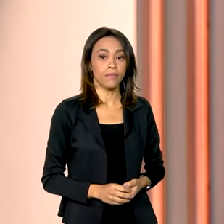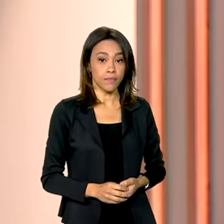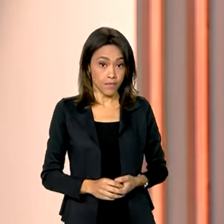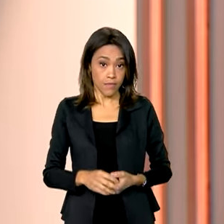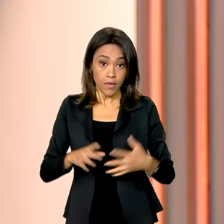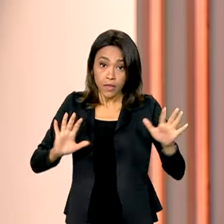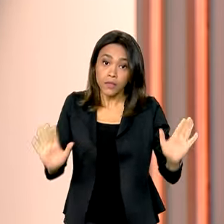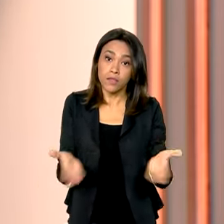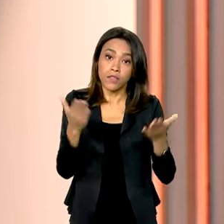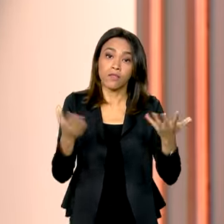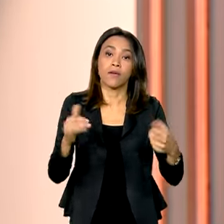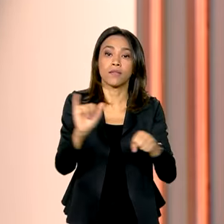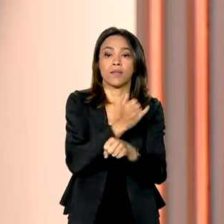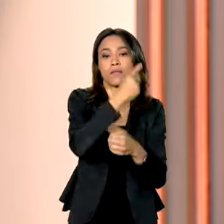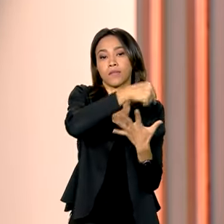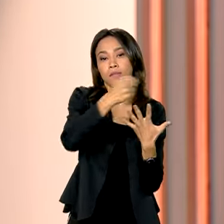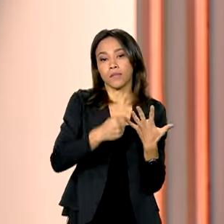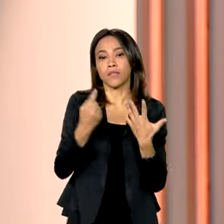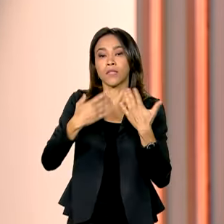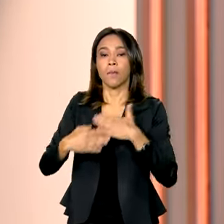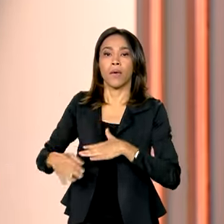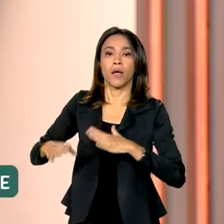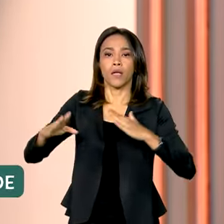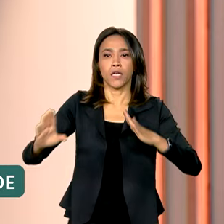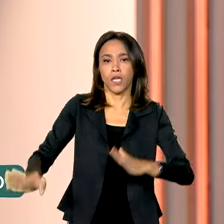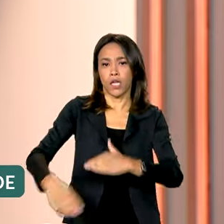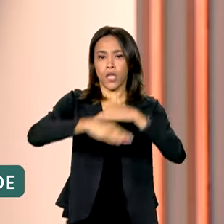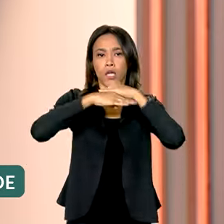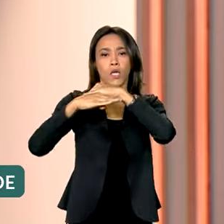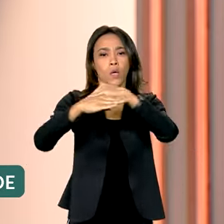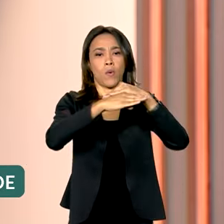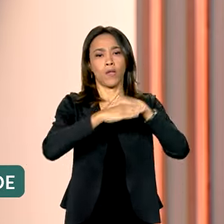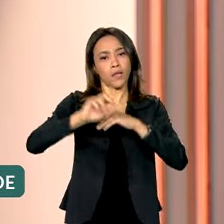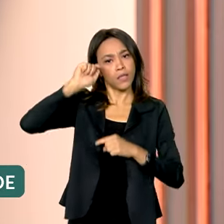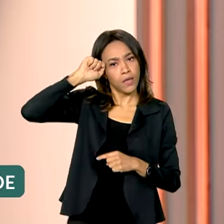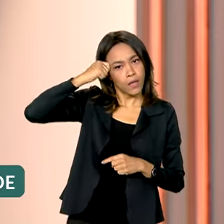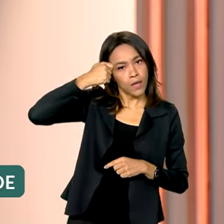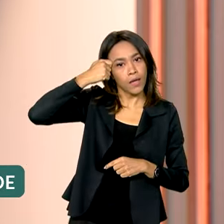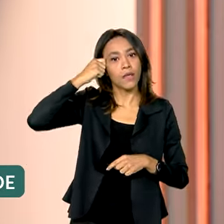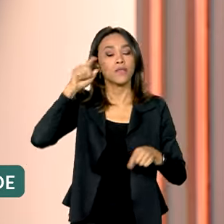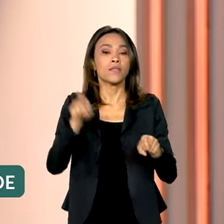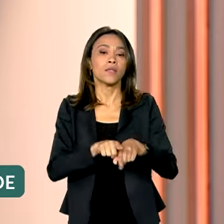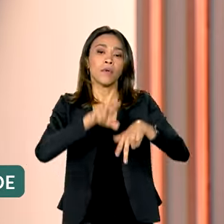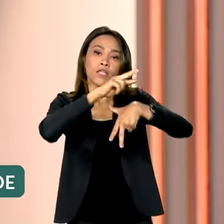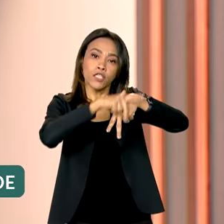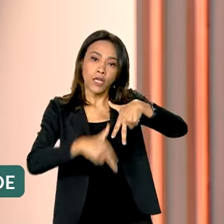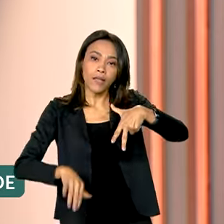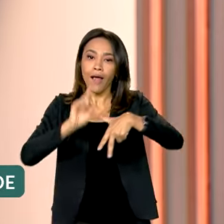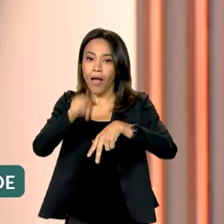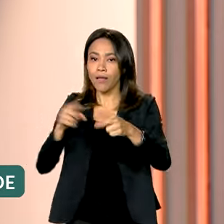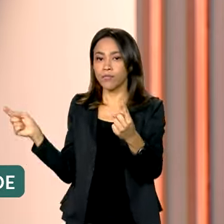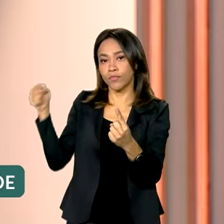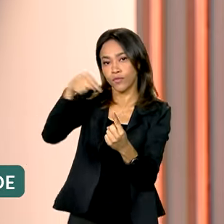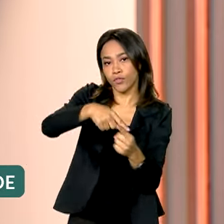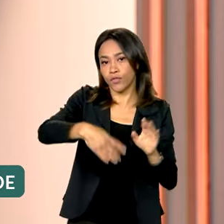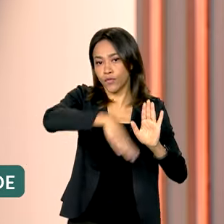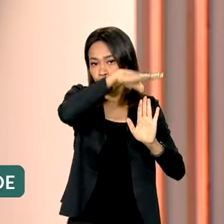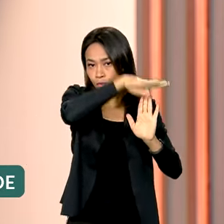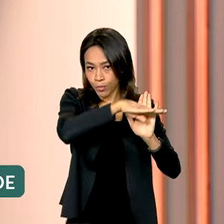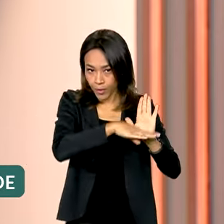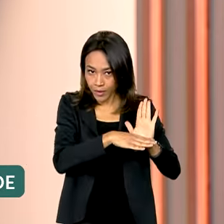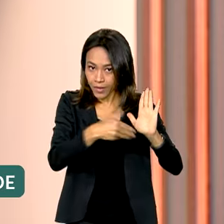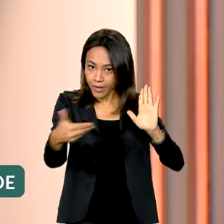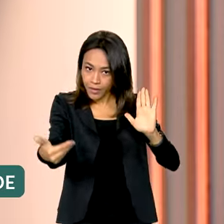Incentivar ações para promover a igualdade de gênero e raça nas empresas. E esse é o objetivo do programa Pró